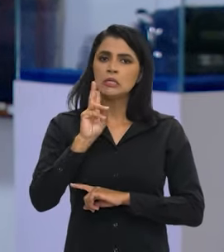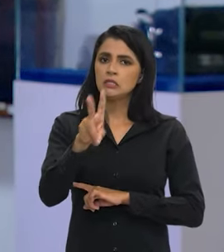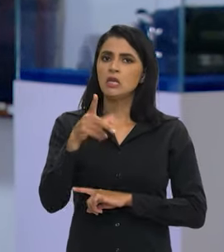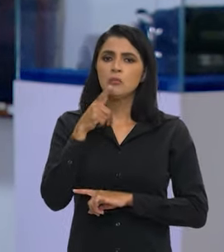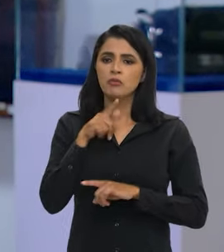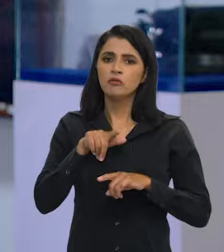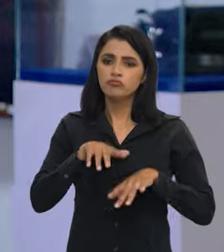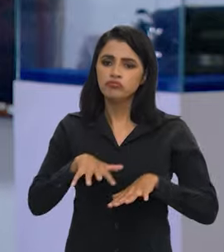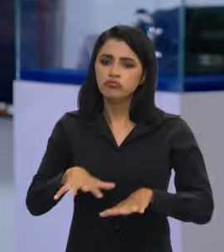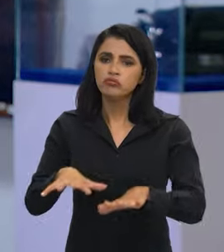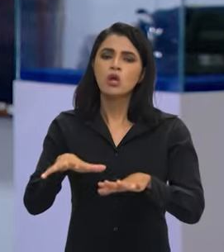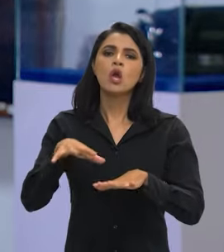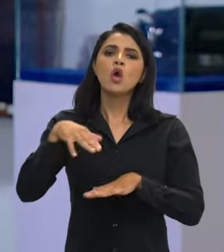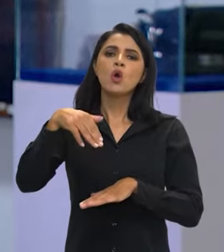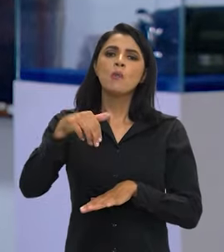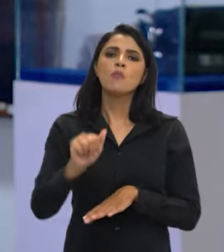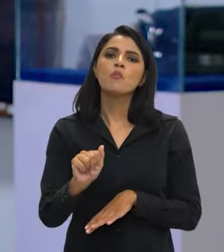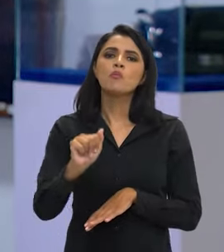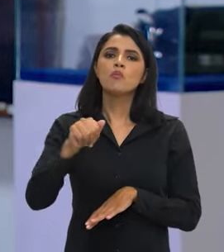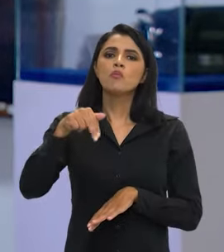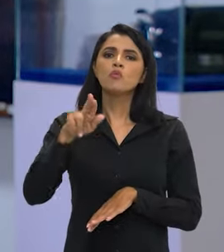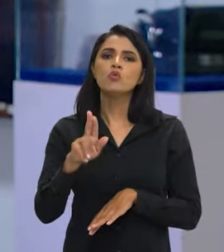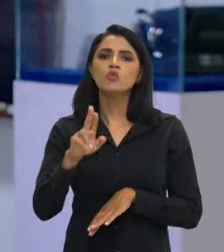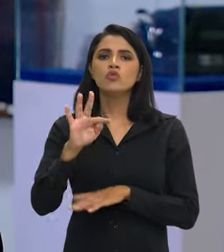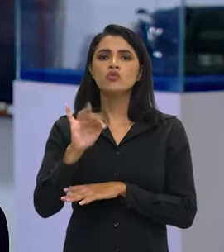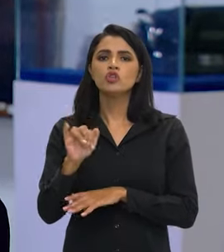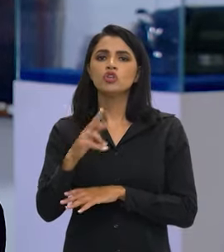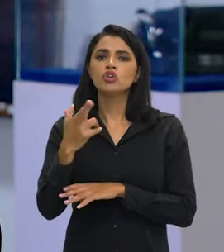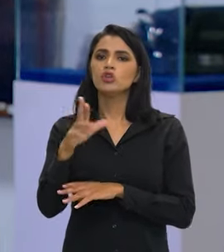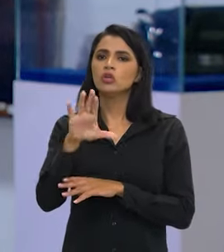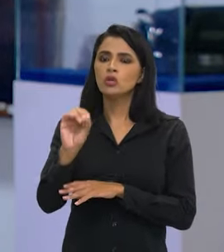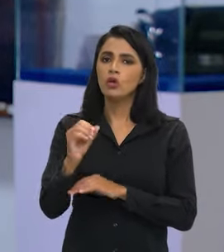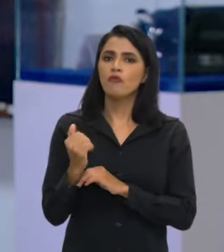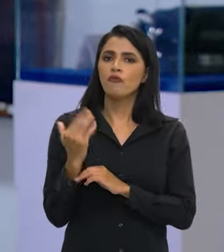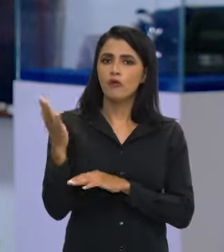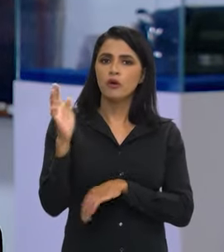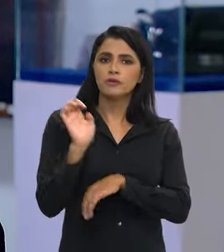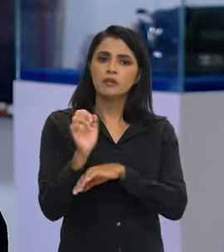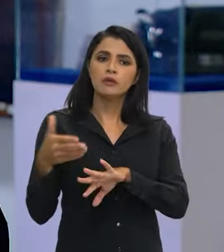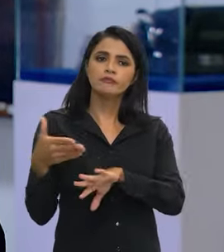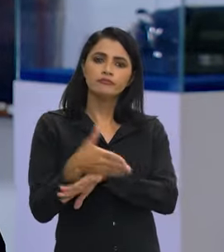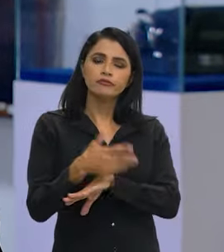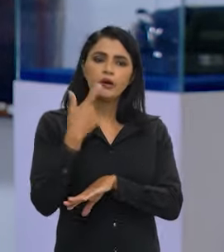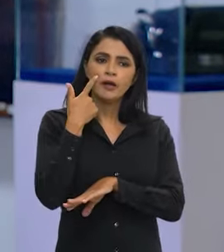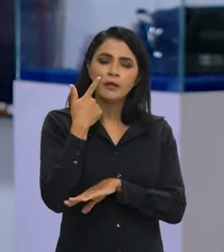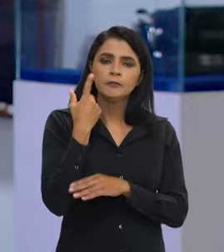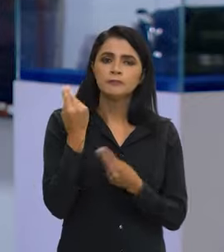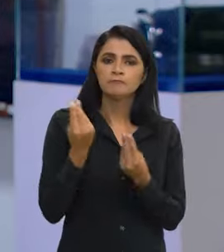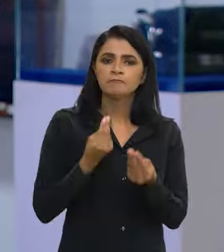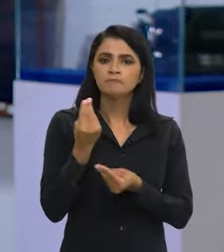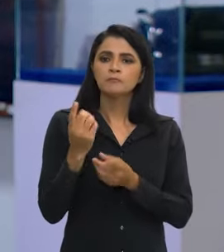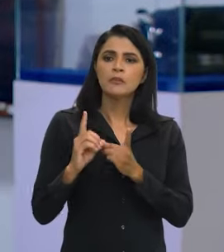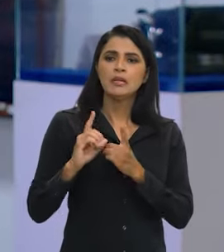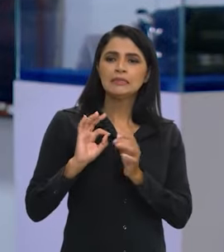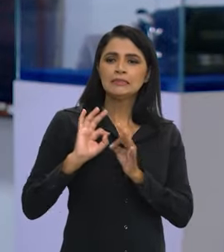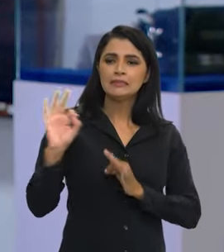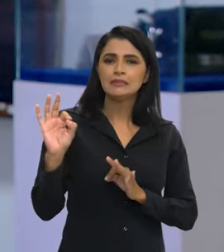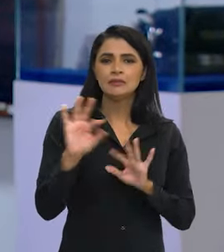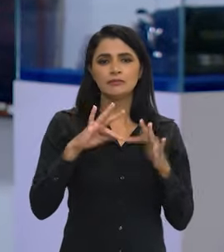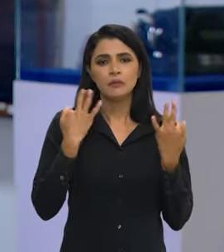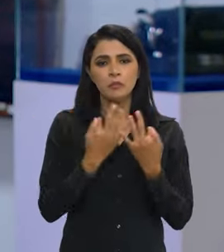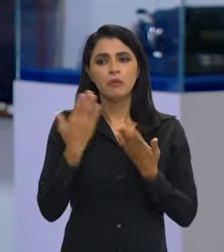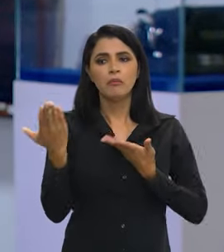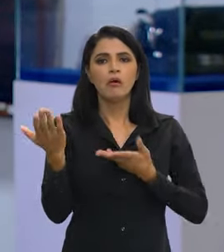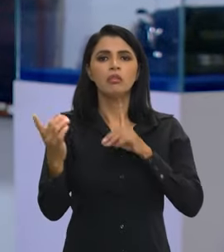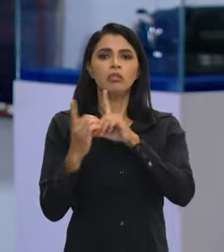mutirão. É uma coisa que a casa sempre faz. Se junta, as pessoas vão fora do seu Estado, ficam distantes da sua